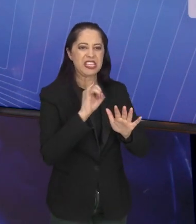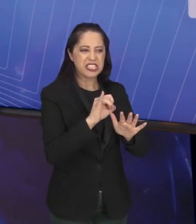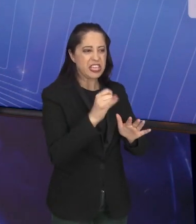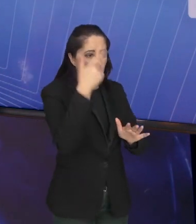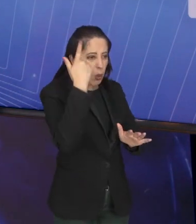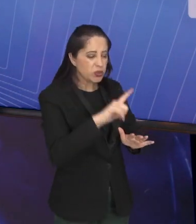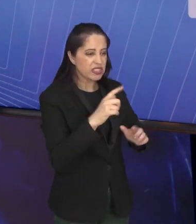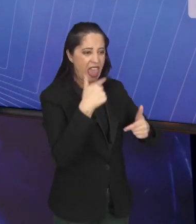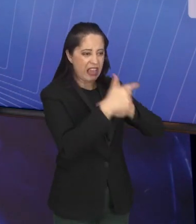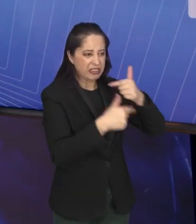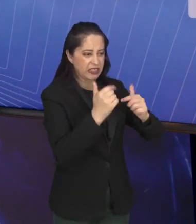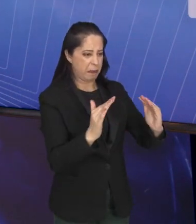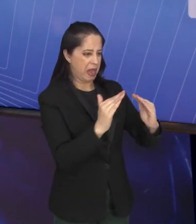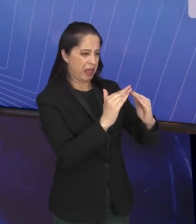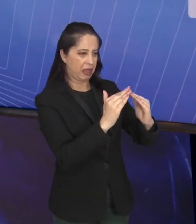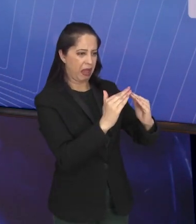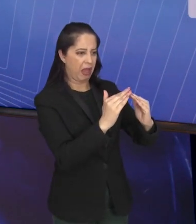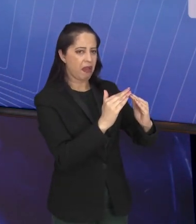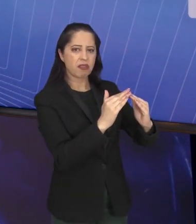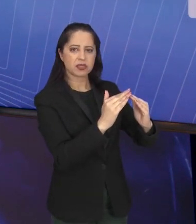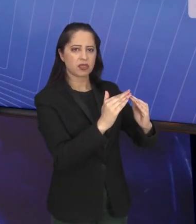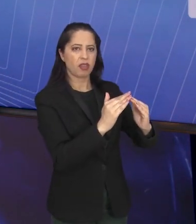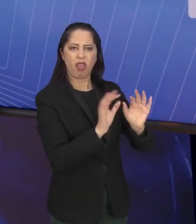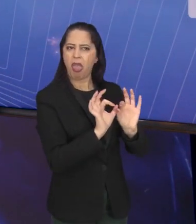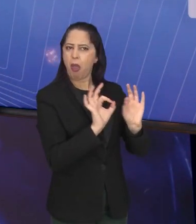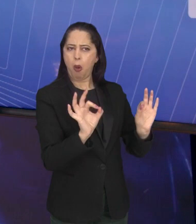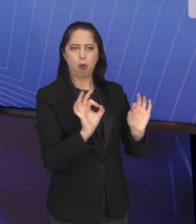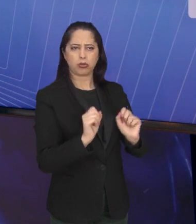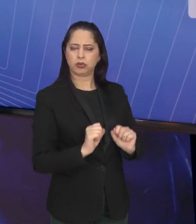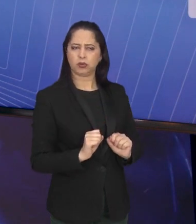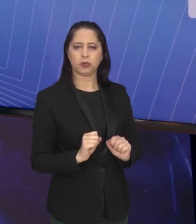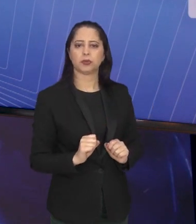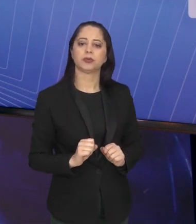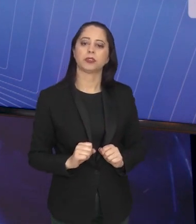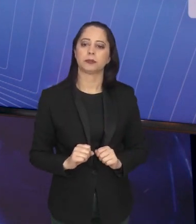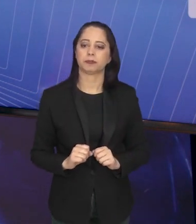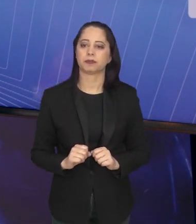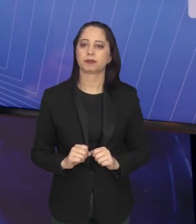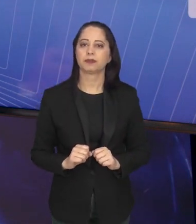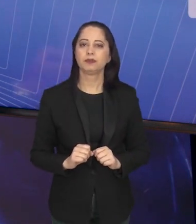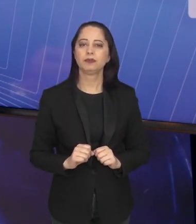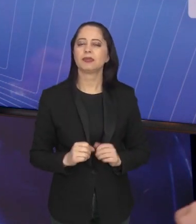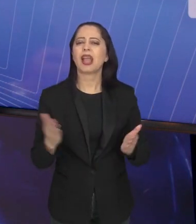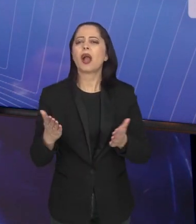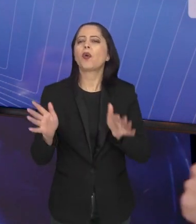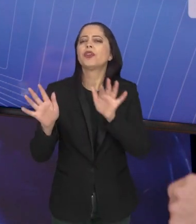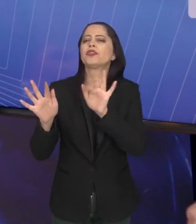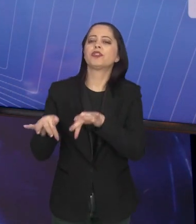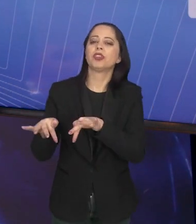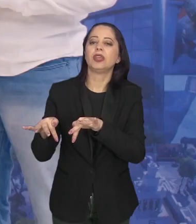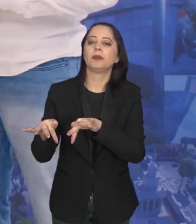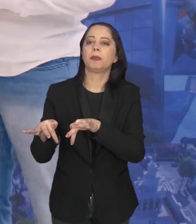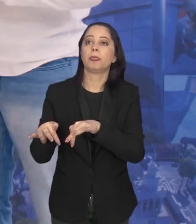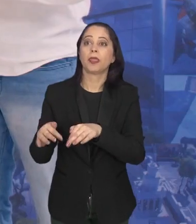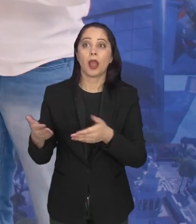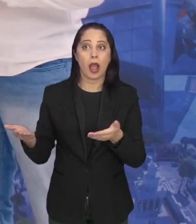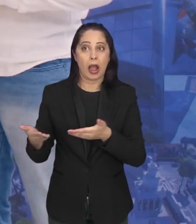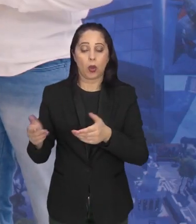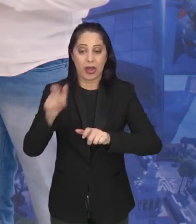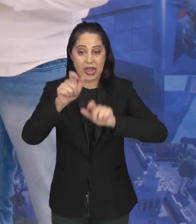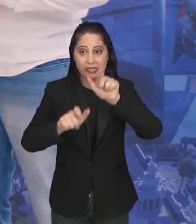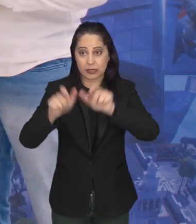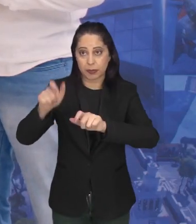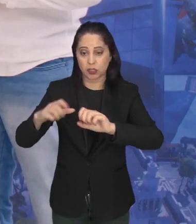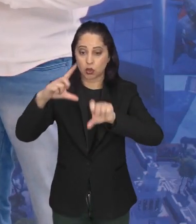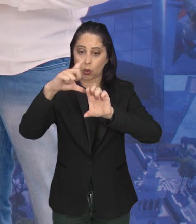disso e não tem que ter uma linha de produção, é altamente recomendado fazer isso. E para a gente finalizar, hoje